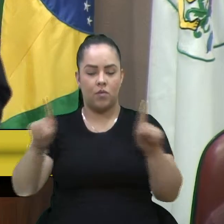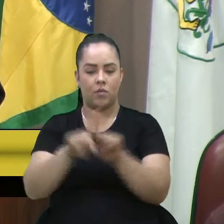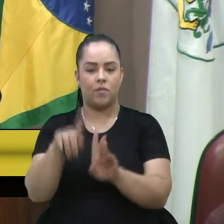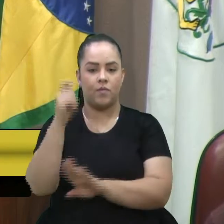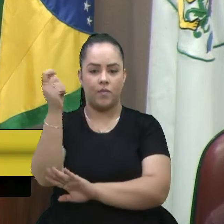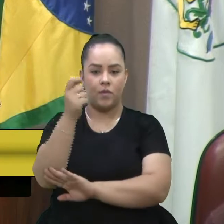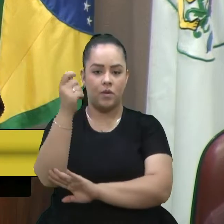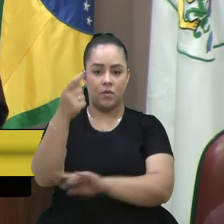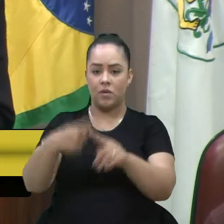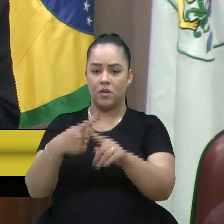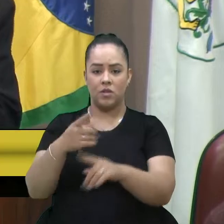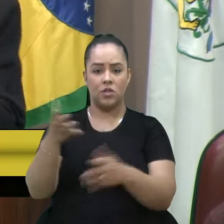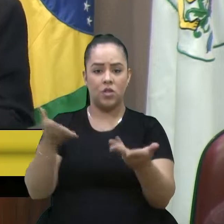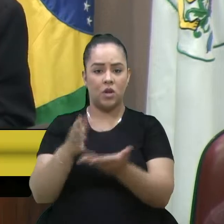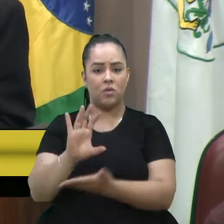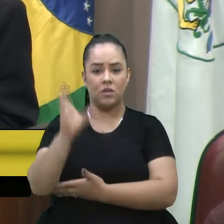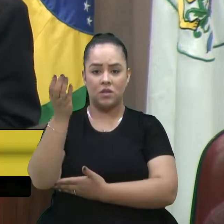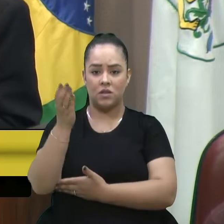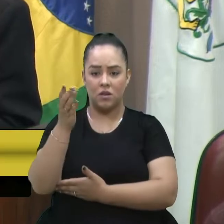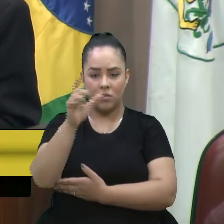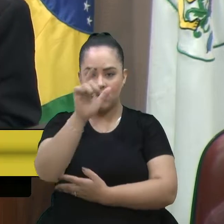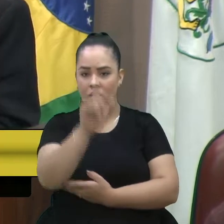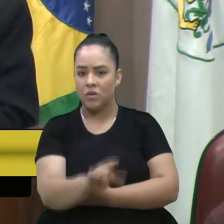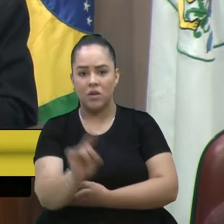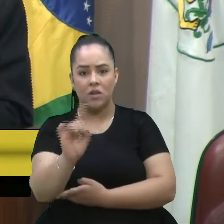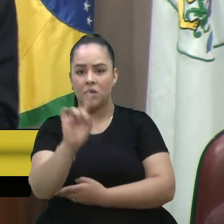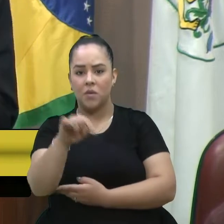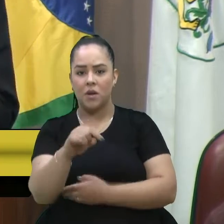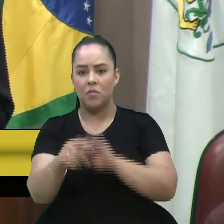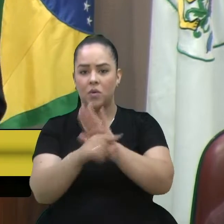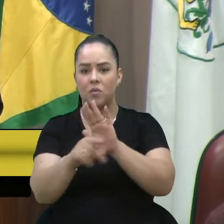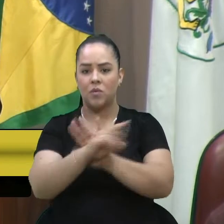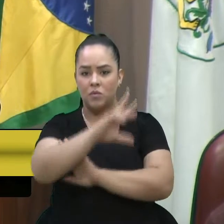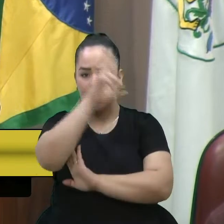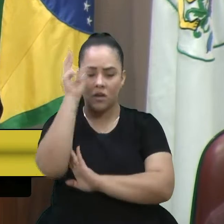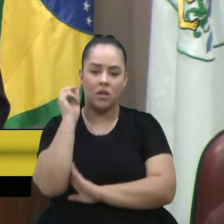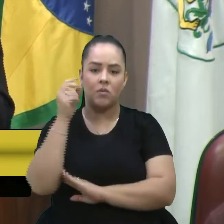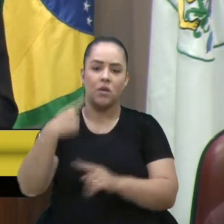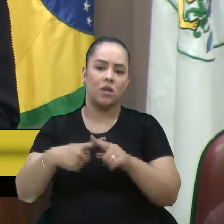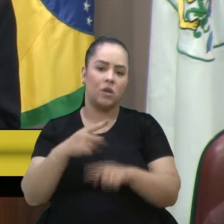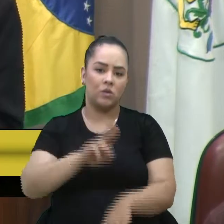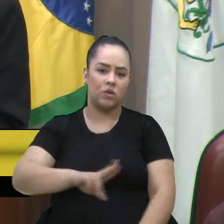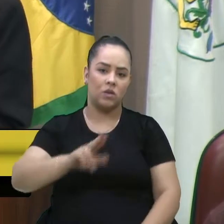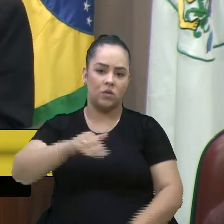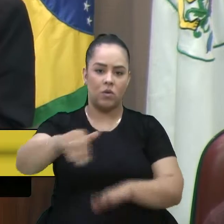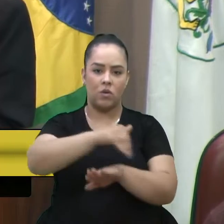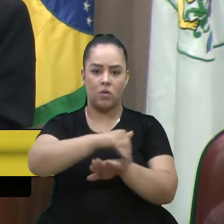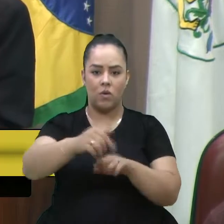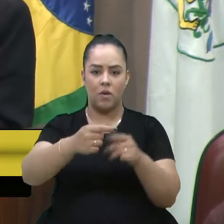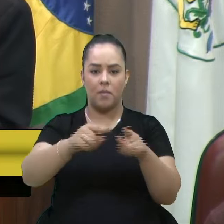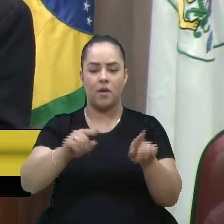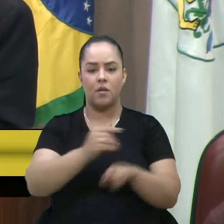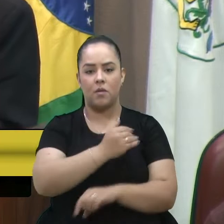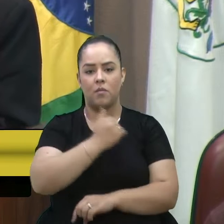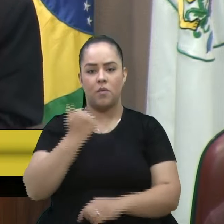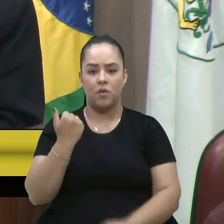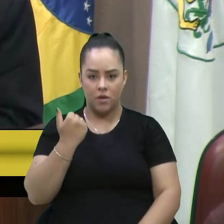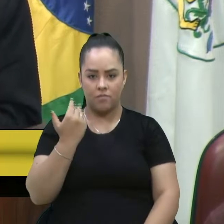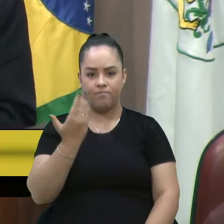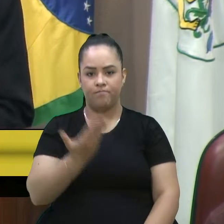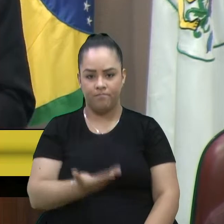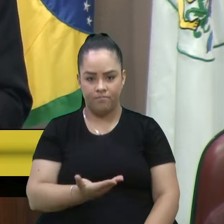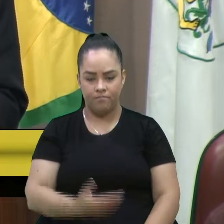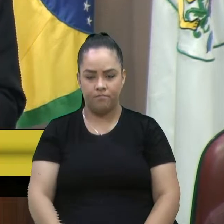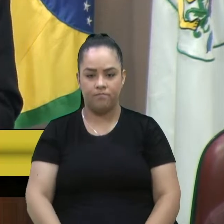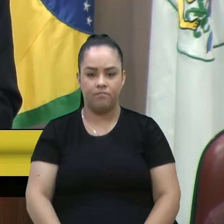aconteceu fatalidade de pessoas que nem são do nosso município, que estavam passando pela rodovia e perderam aí, antes, queridos.